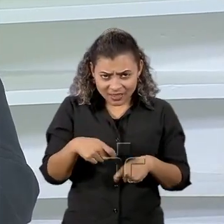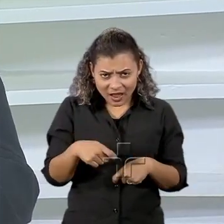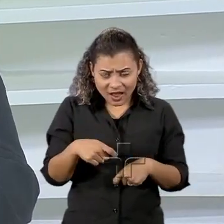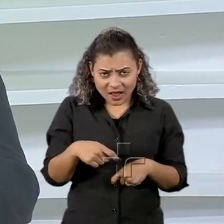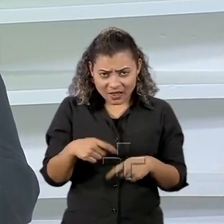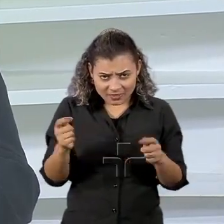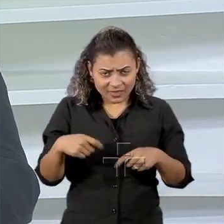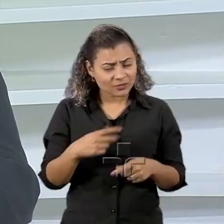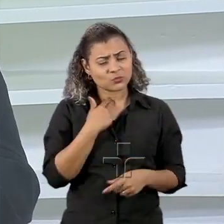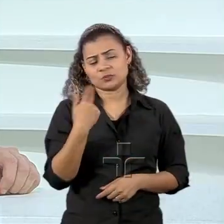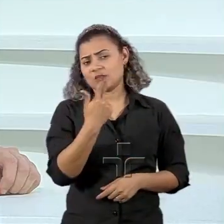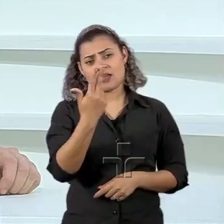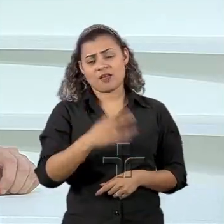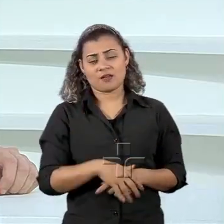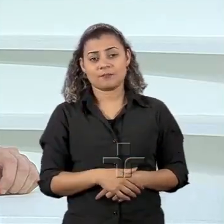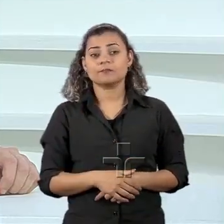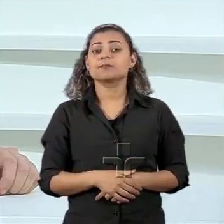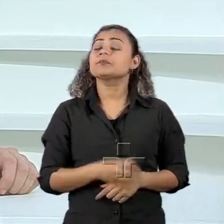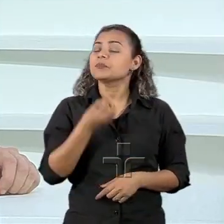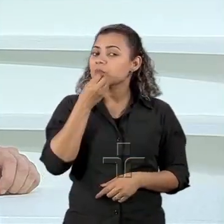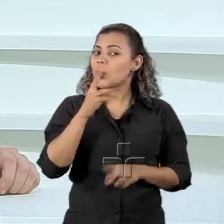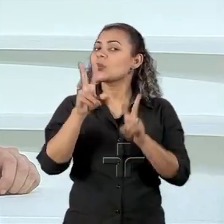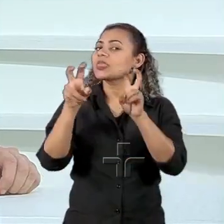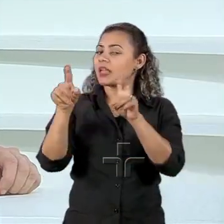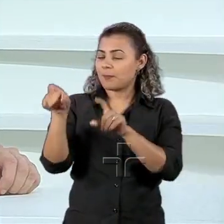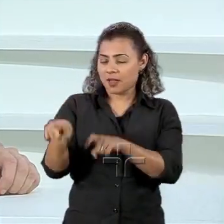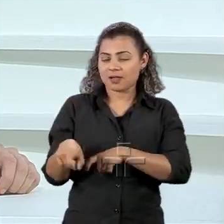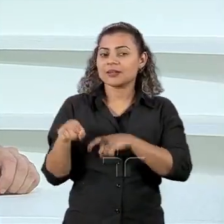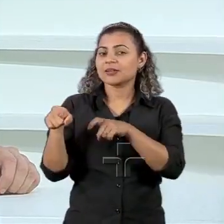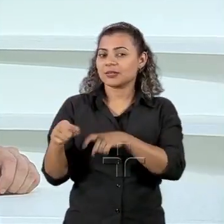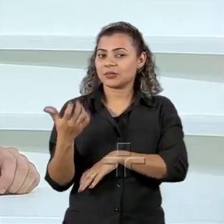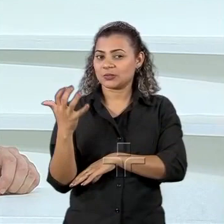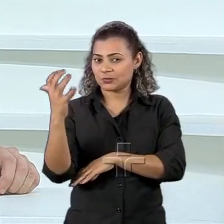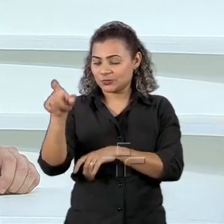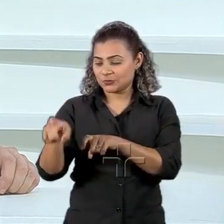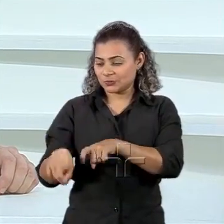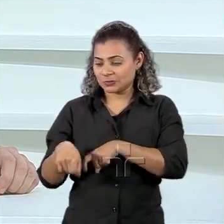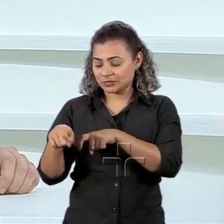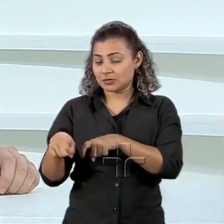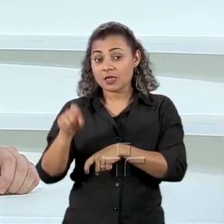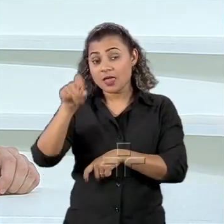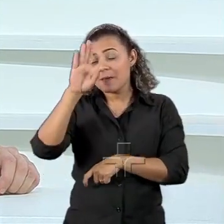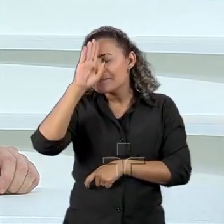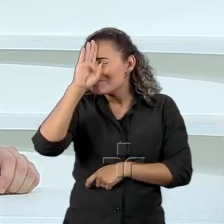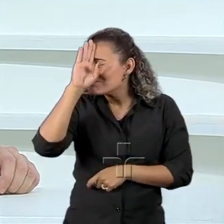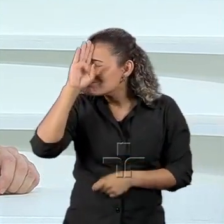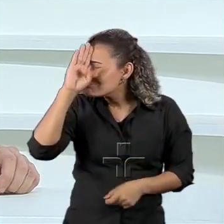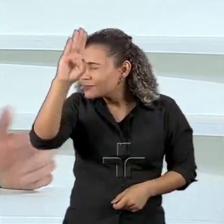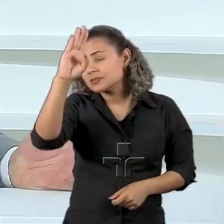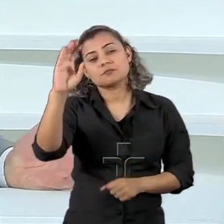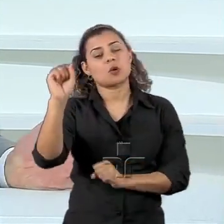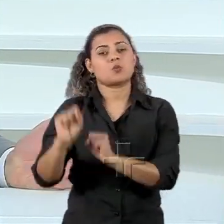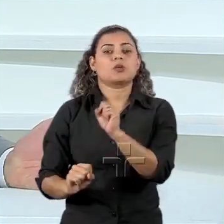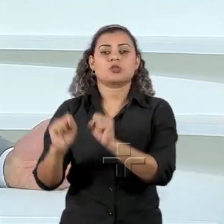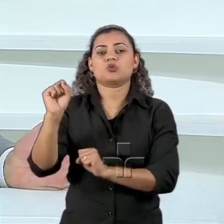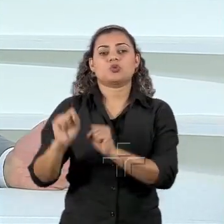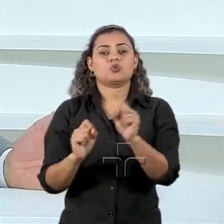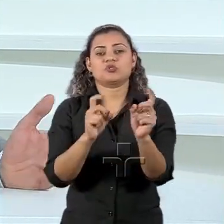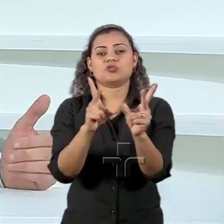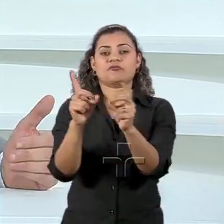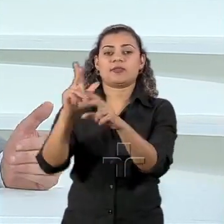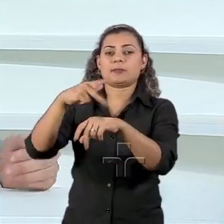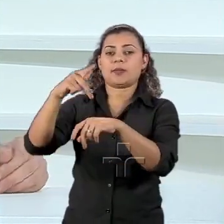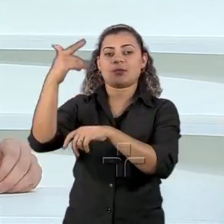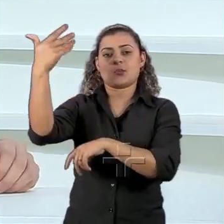de... Bom você ter falado no tema agrícola. É a nossa principal indústria de exportação hoje.